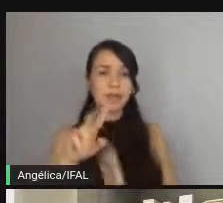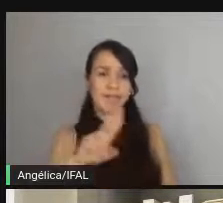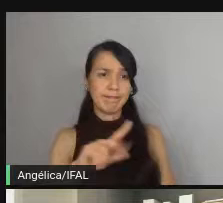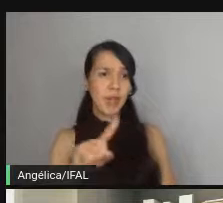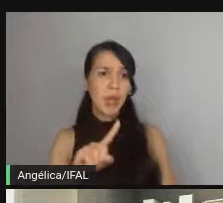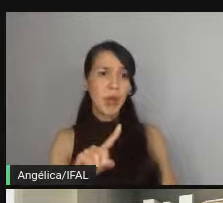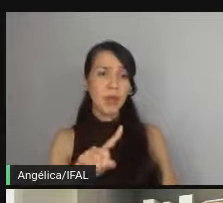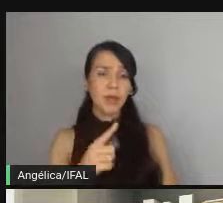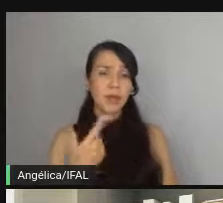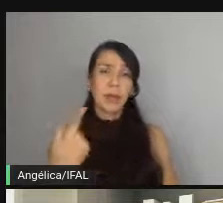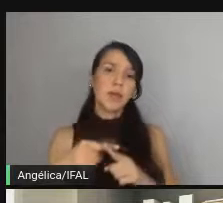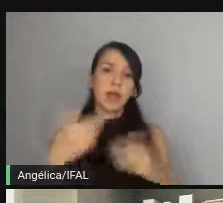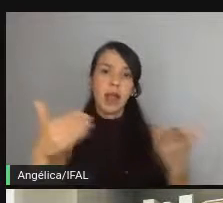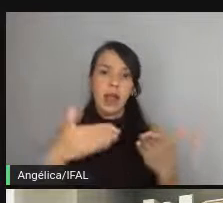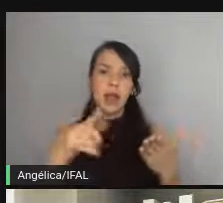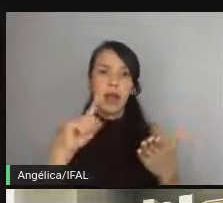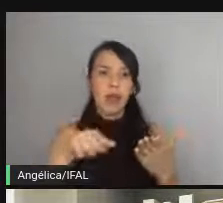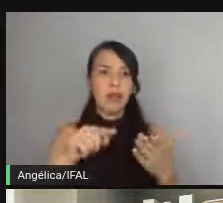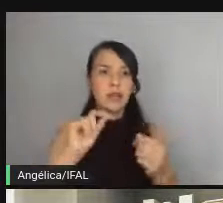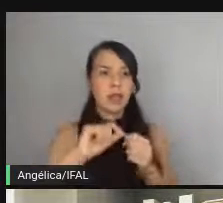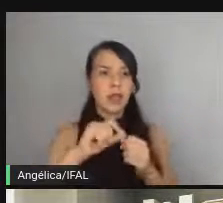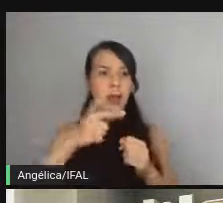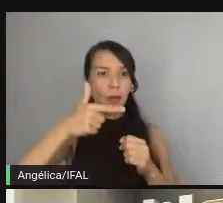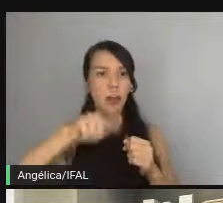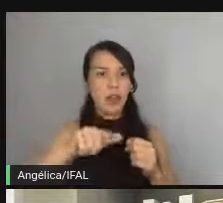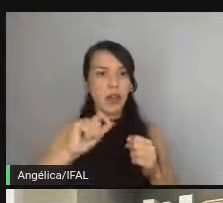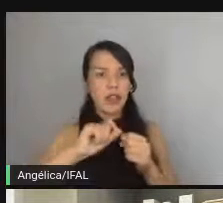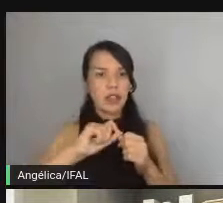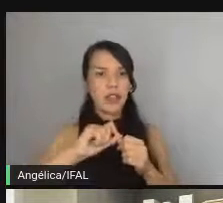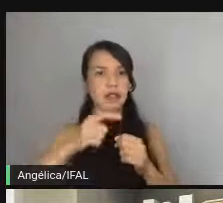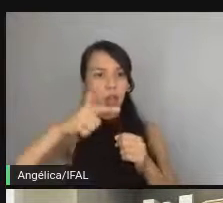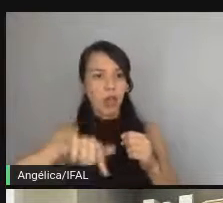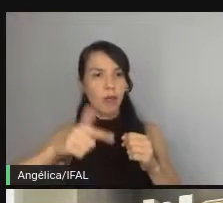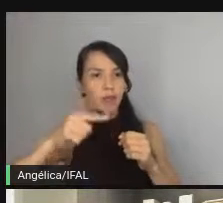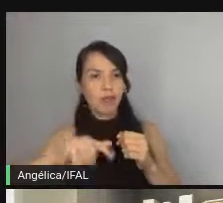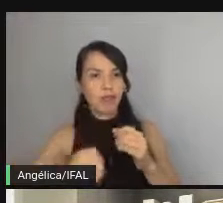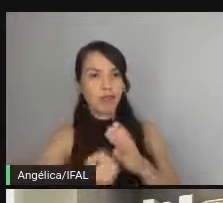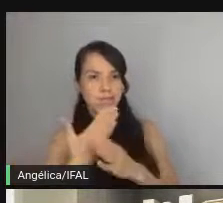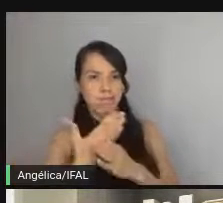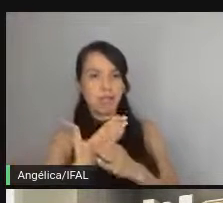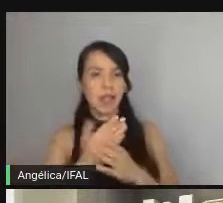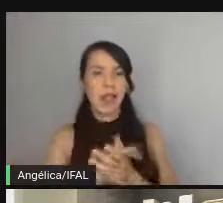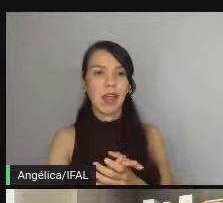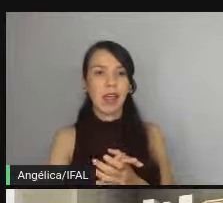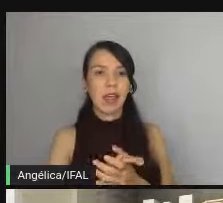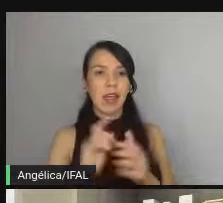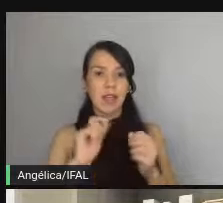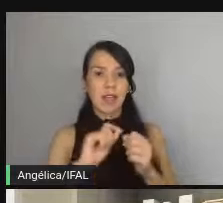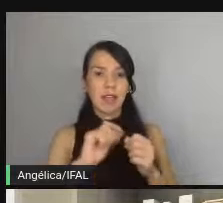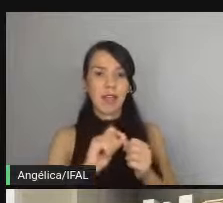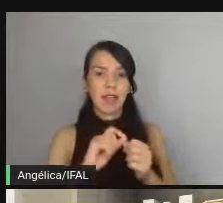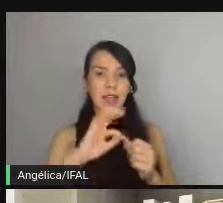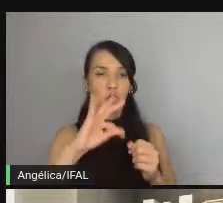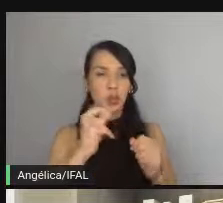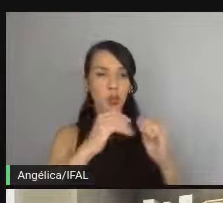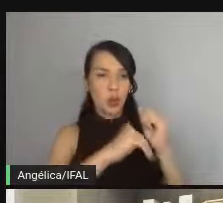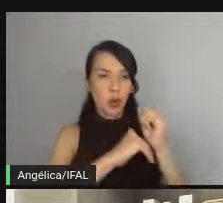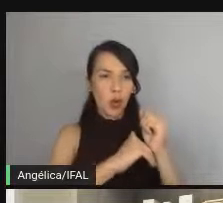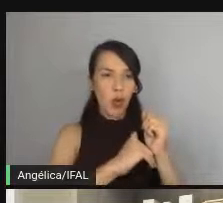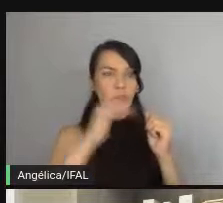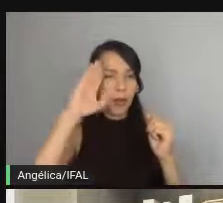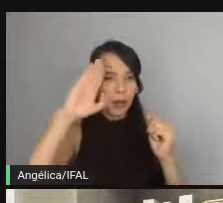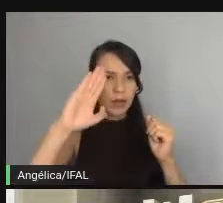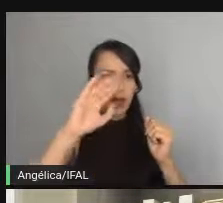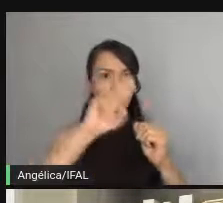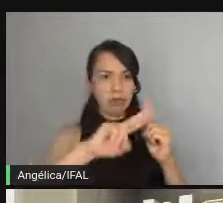porque agora é hora de você começar a refatorar mesmo tipo fez fez todo o seu código principal